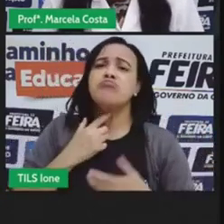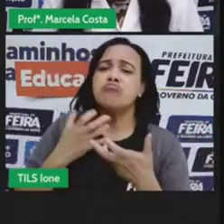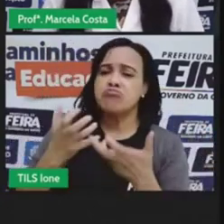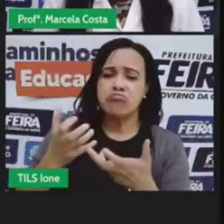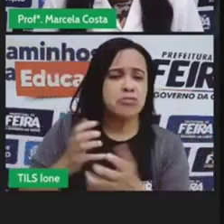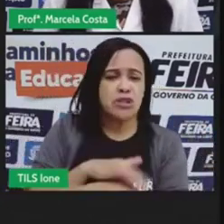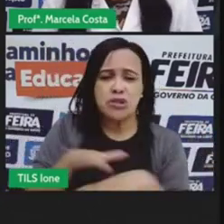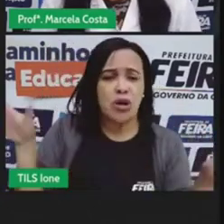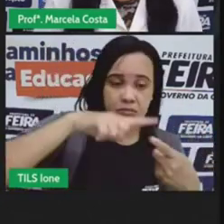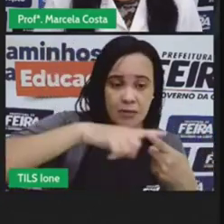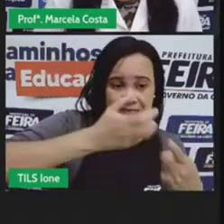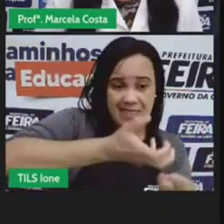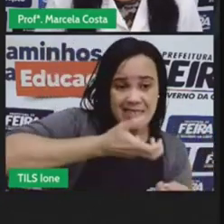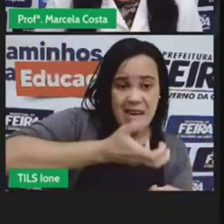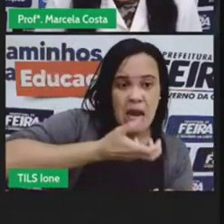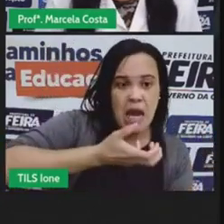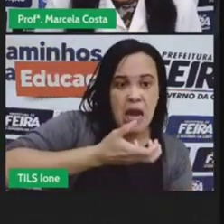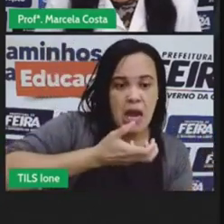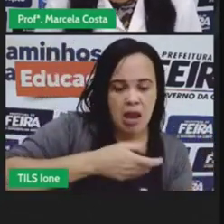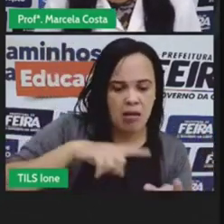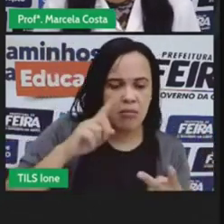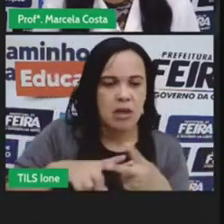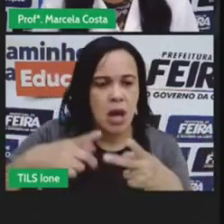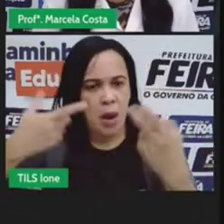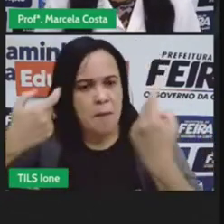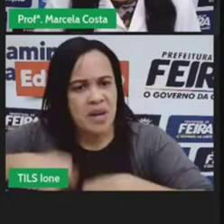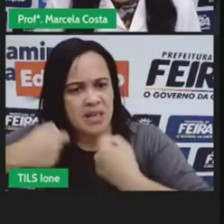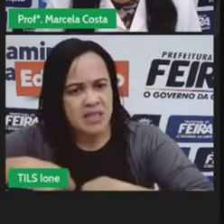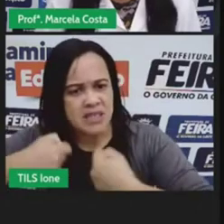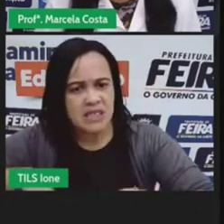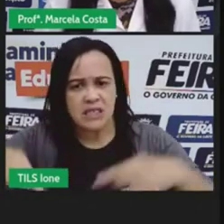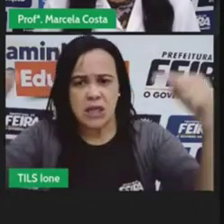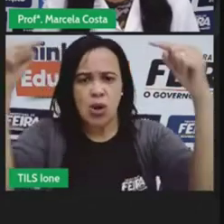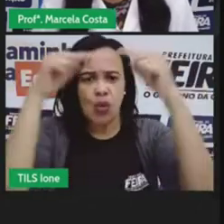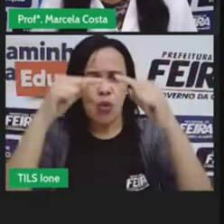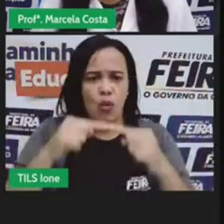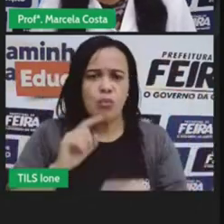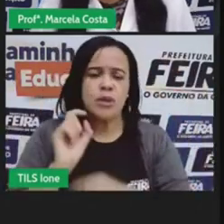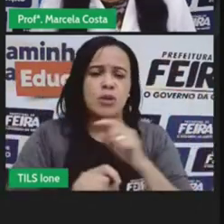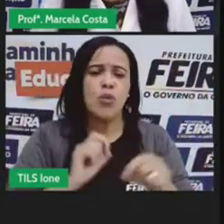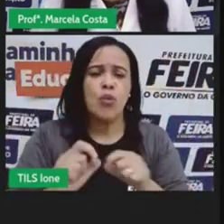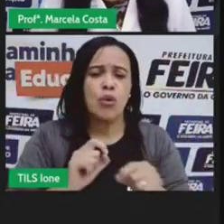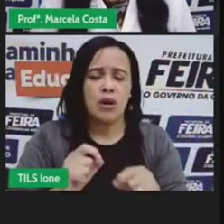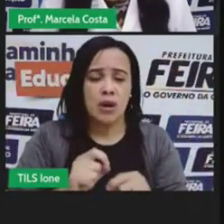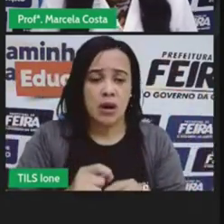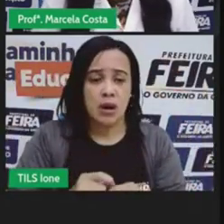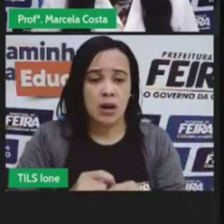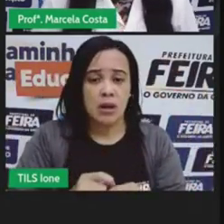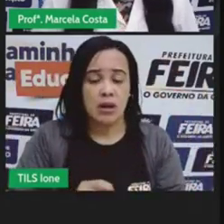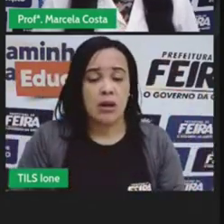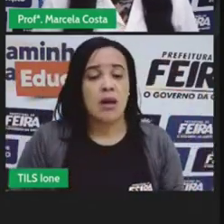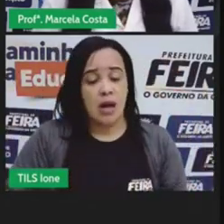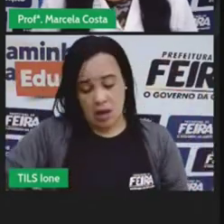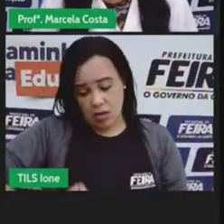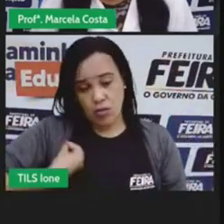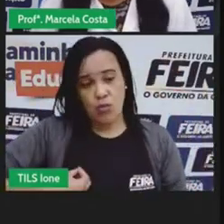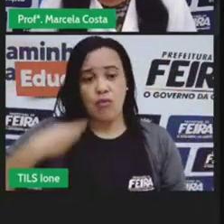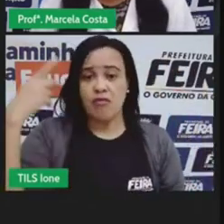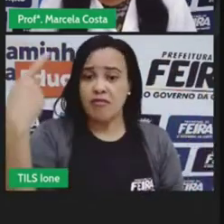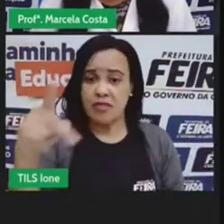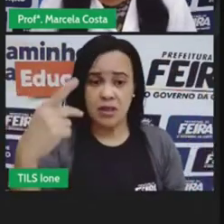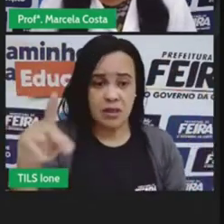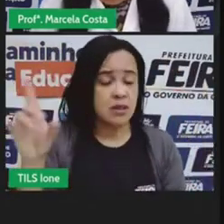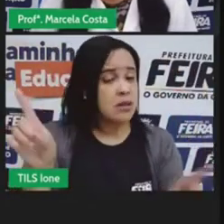não tem algo certo é algo relacionado às suas necessidades aos seus gostos às suas vontades à sua realidade